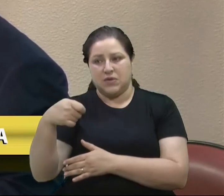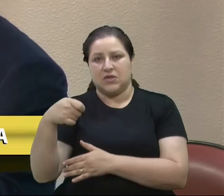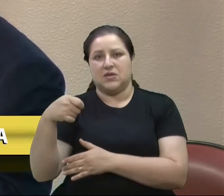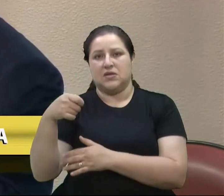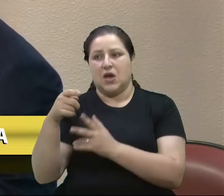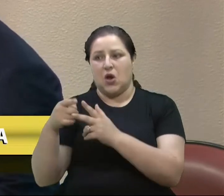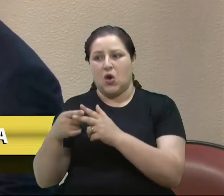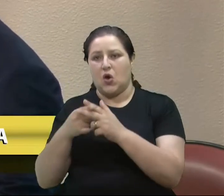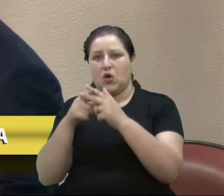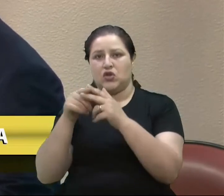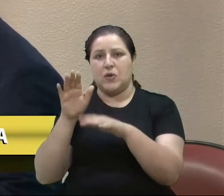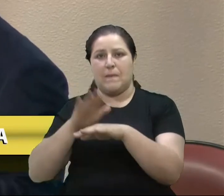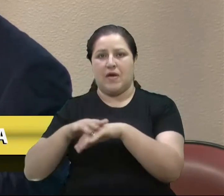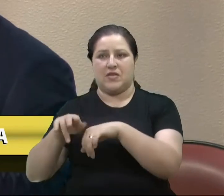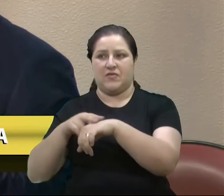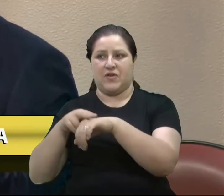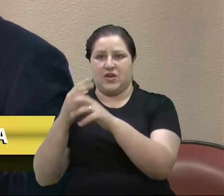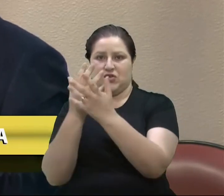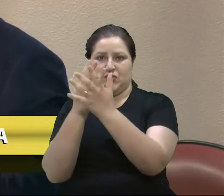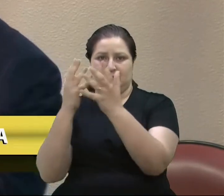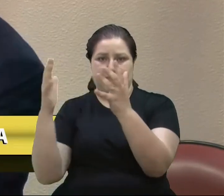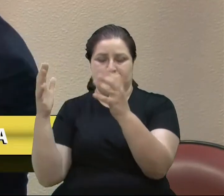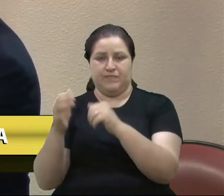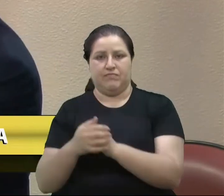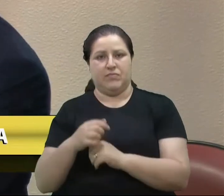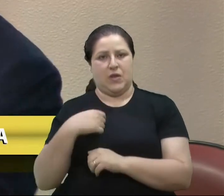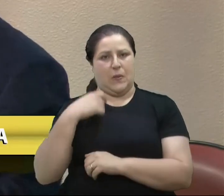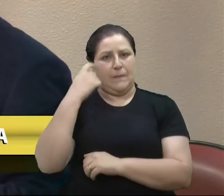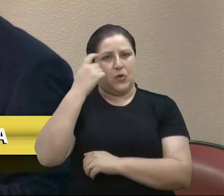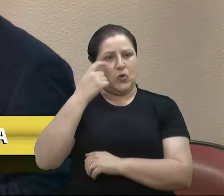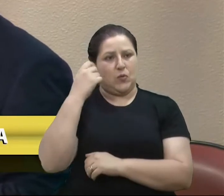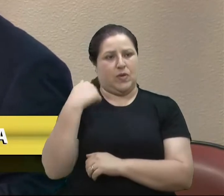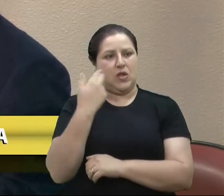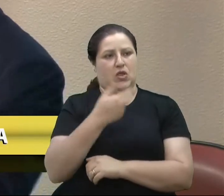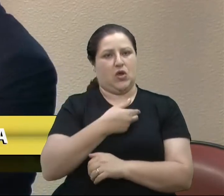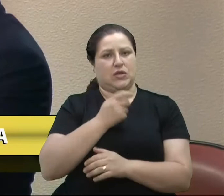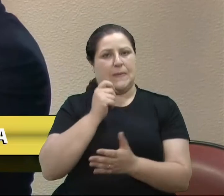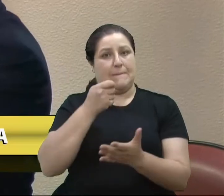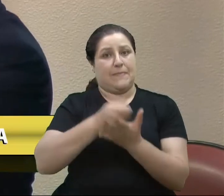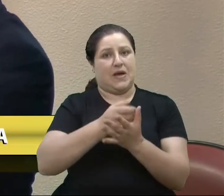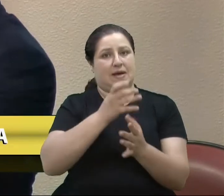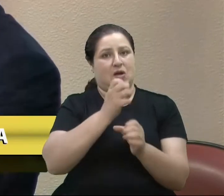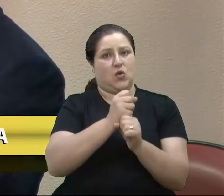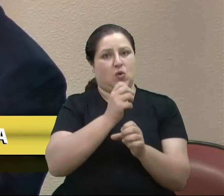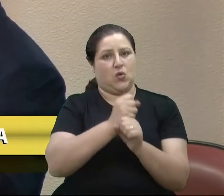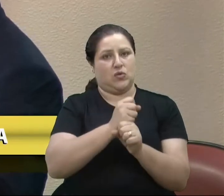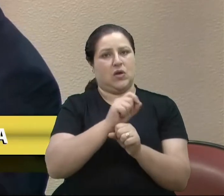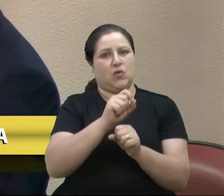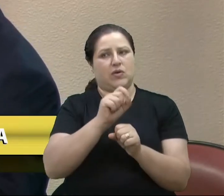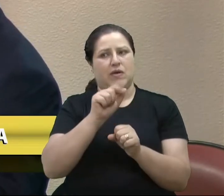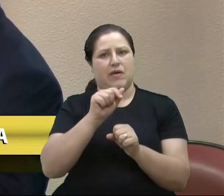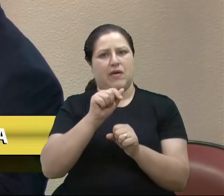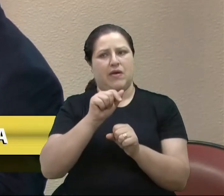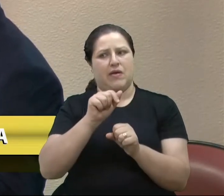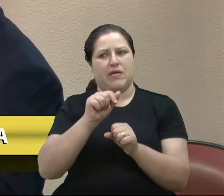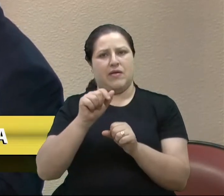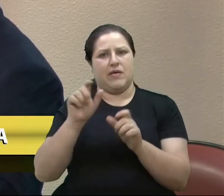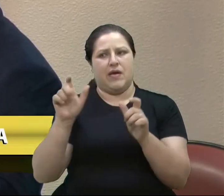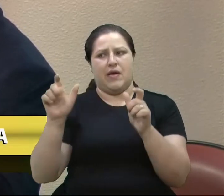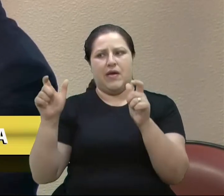E aí, eu me preocupo, nós estamos pagando uma conta, como o senhor muito bem falou, que é o pequeno na ponta,